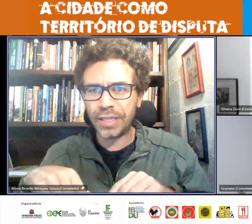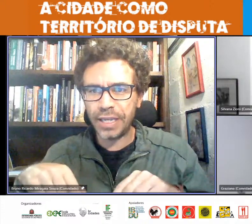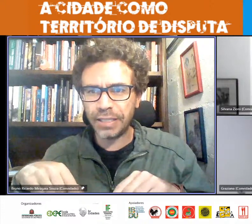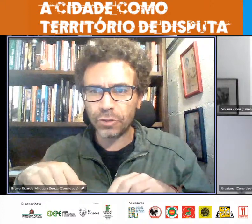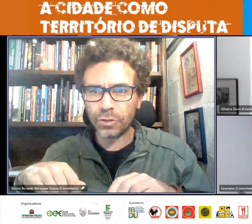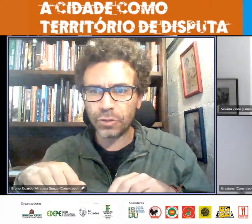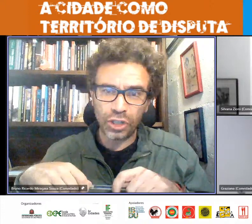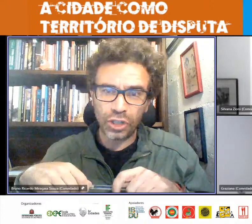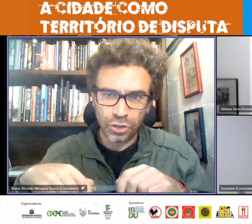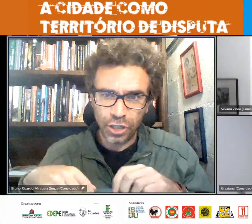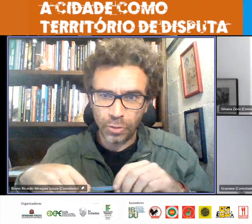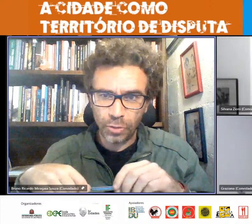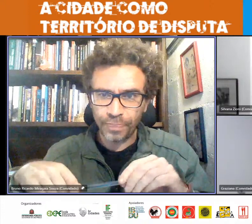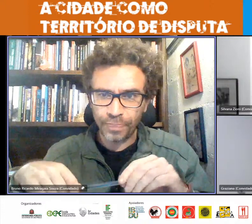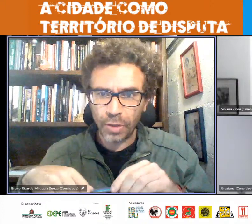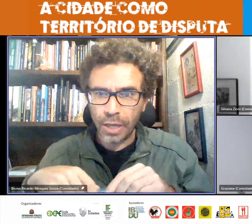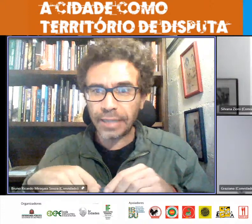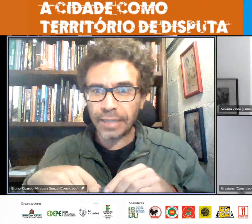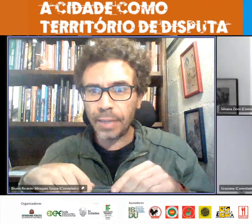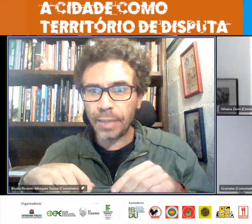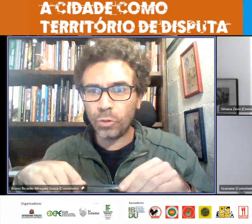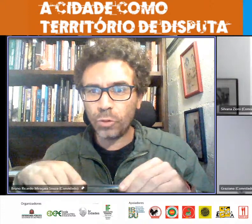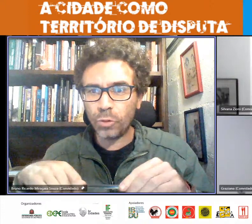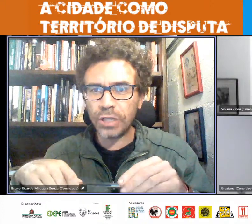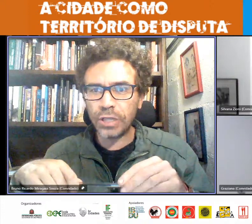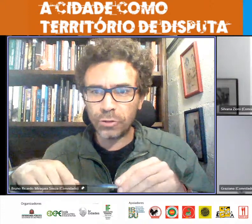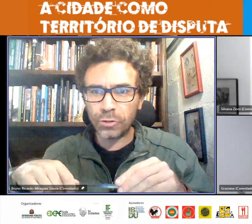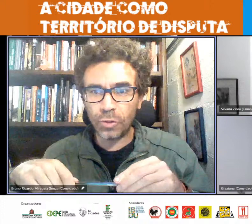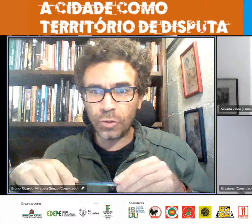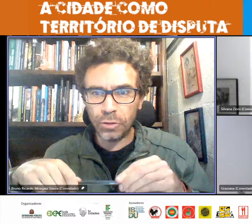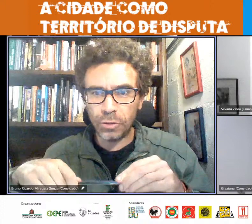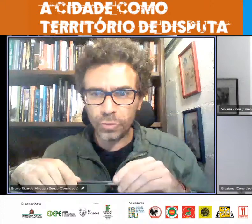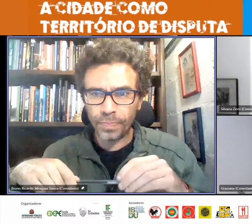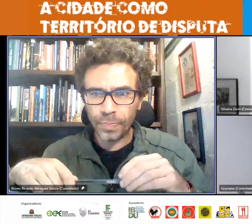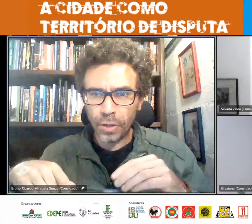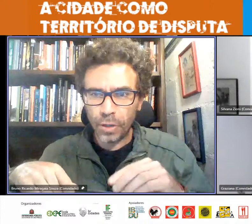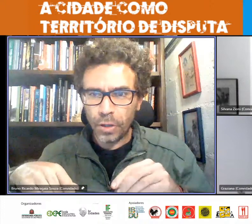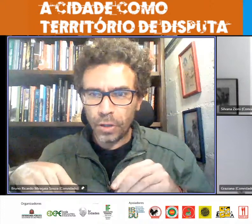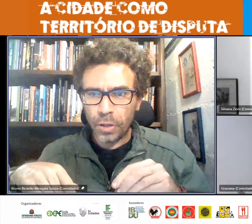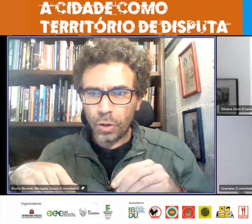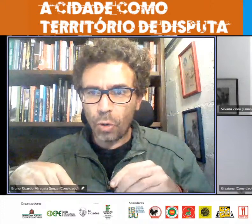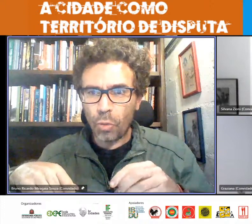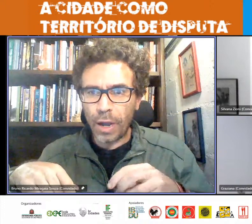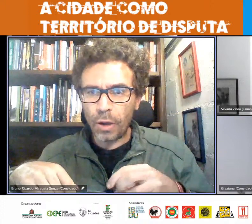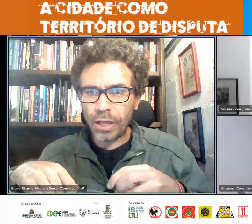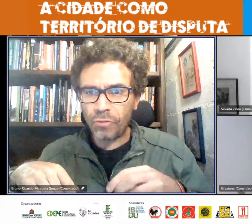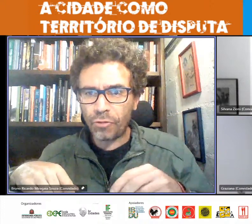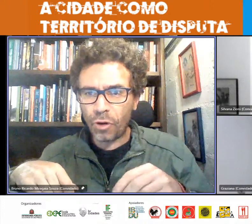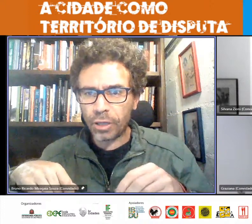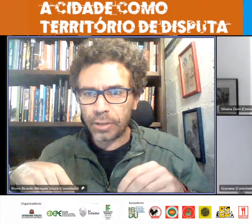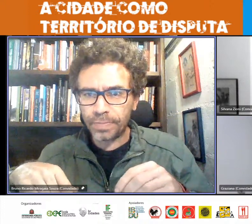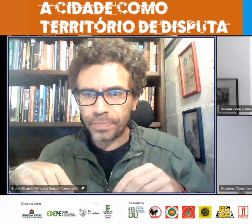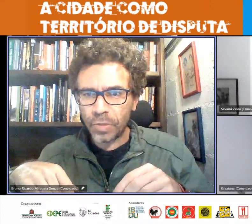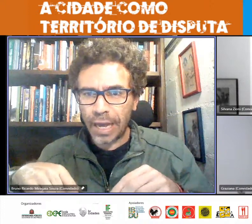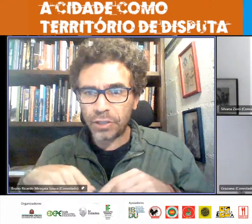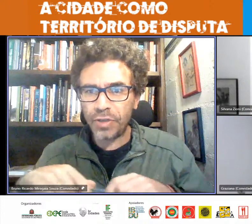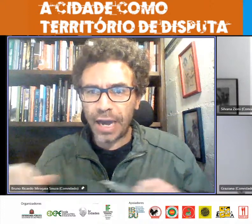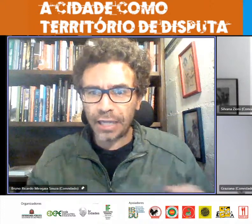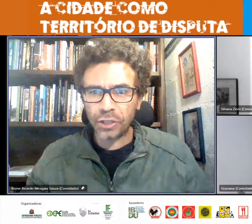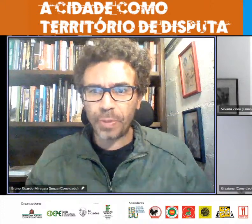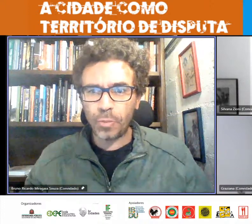das pesquisas origem e destino até que ponto os dados são lidos com maior enfoque